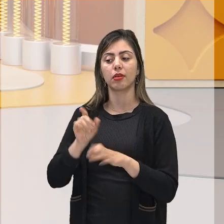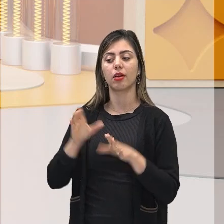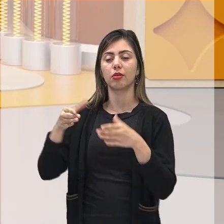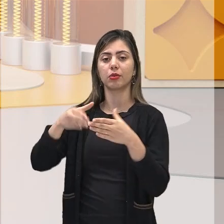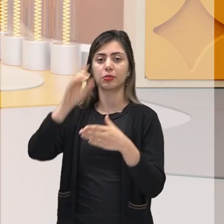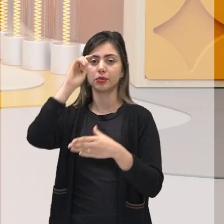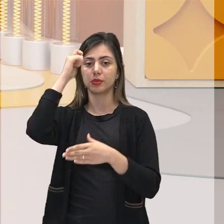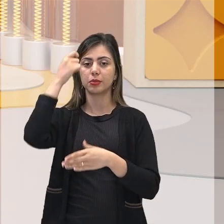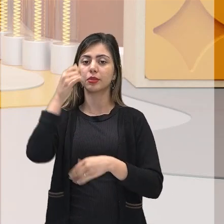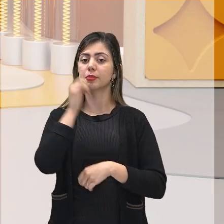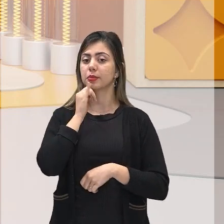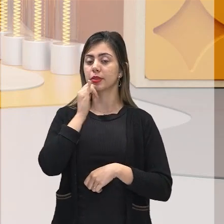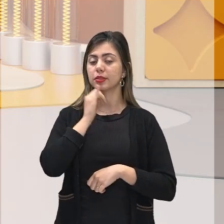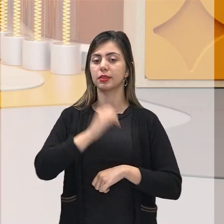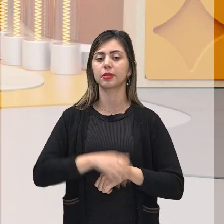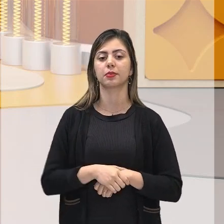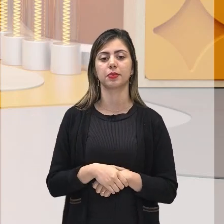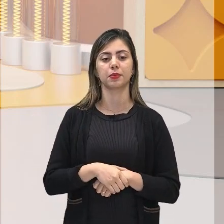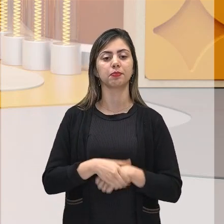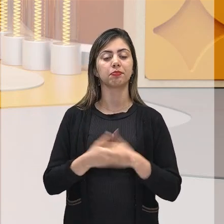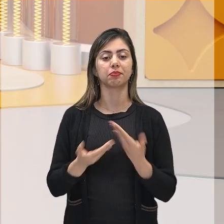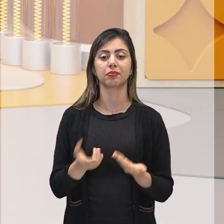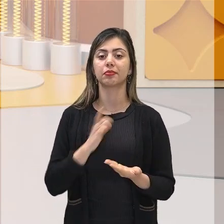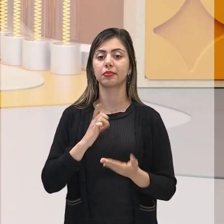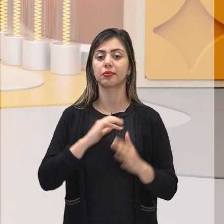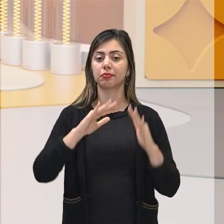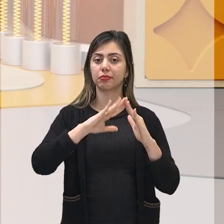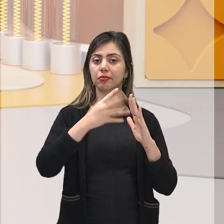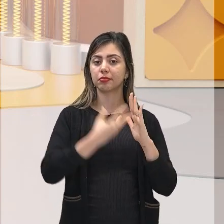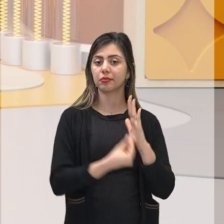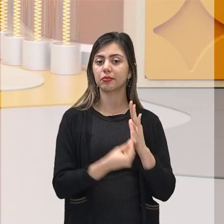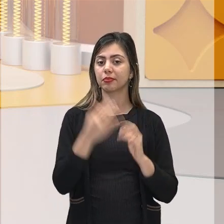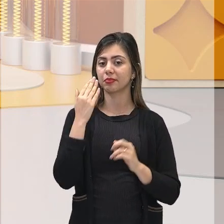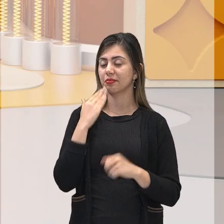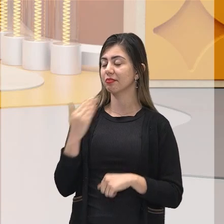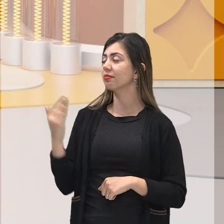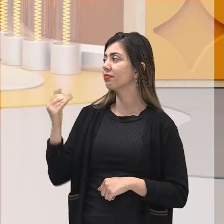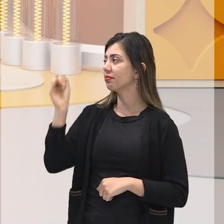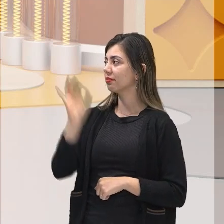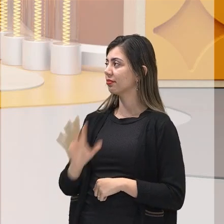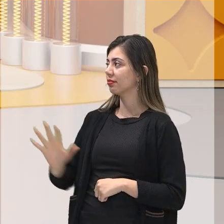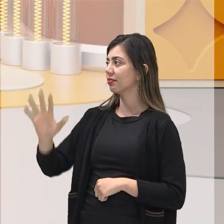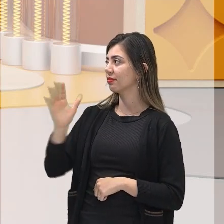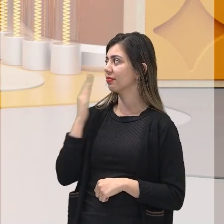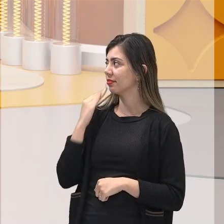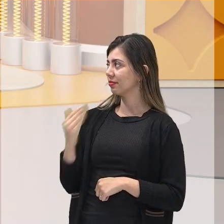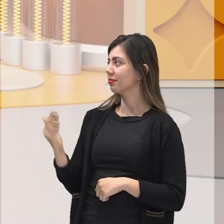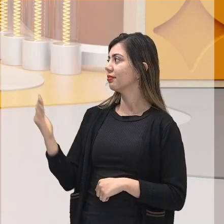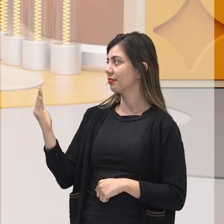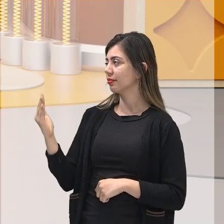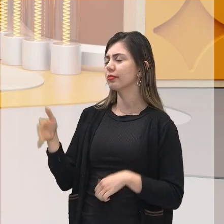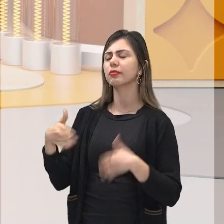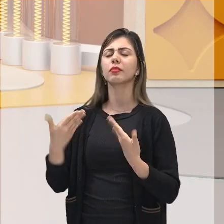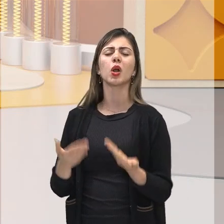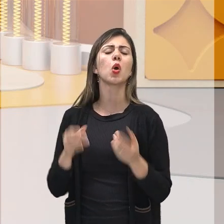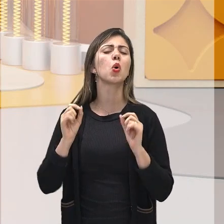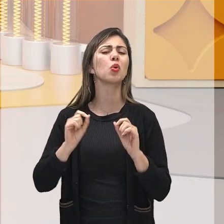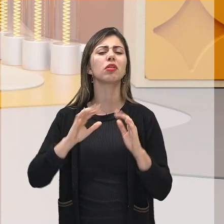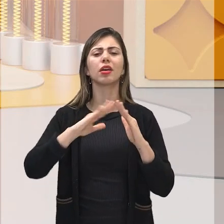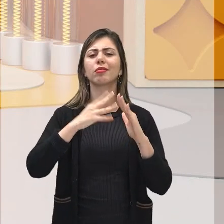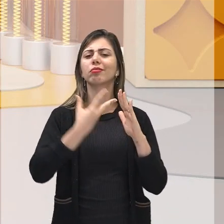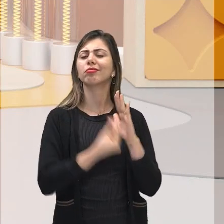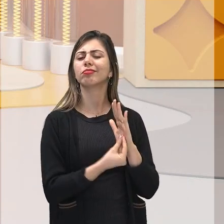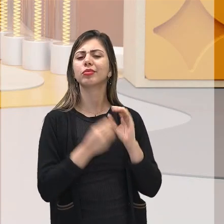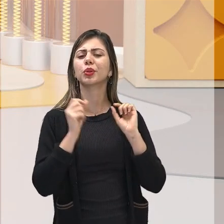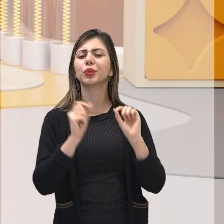exemplo, nós temos aqui os quilombos. Aqui do meu lado, nós temos aqui o remanescente de quilombo. O que era o quilombo? Na